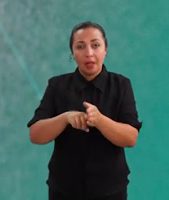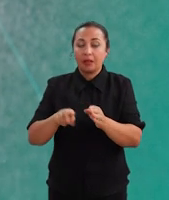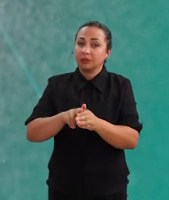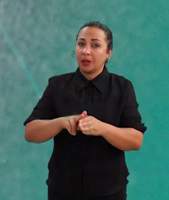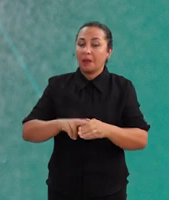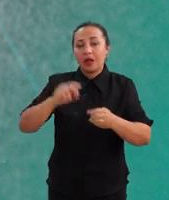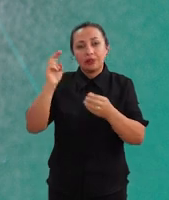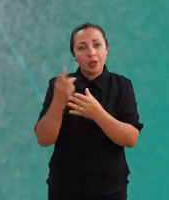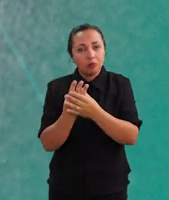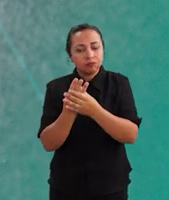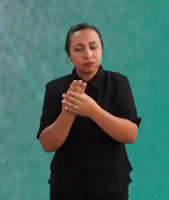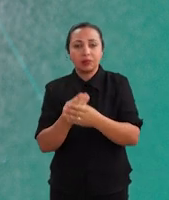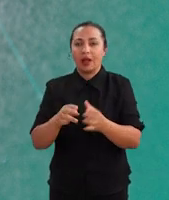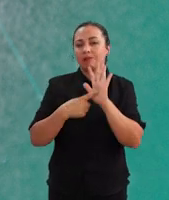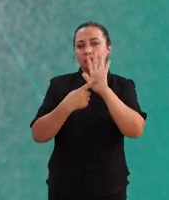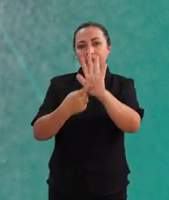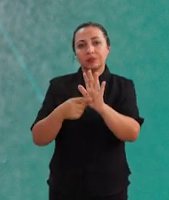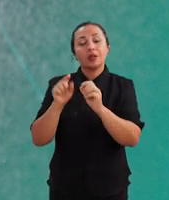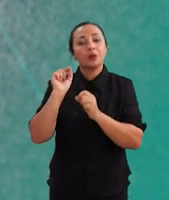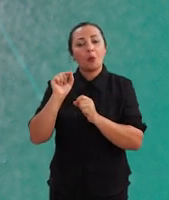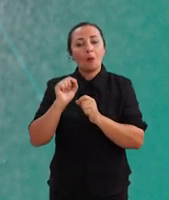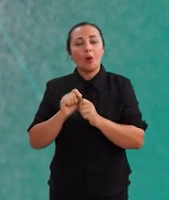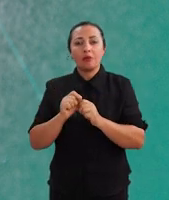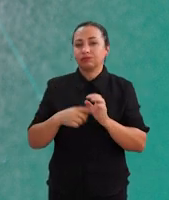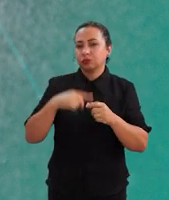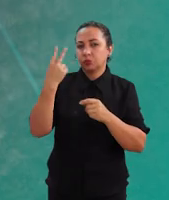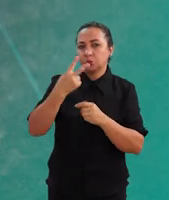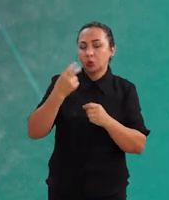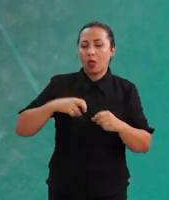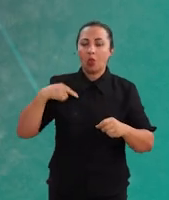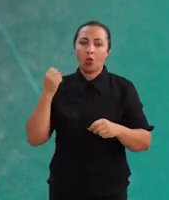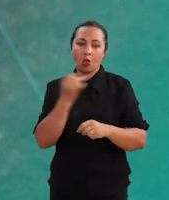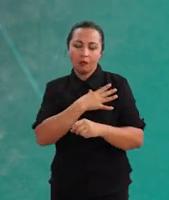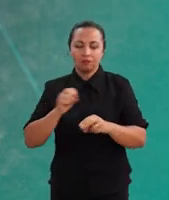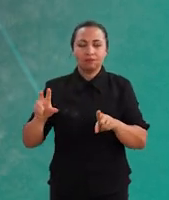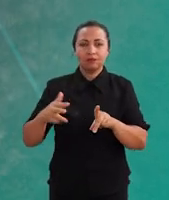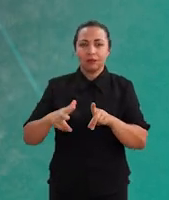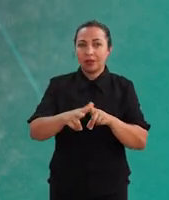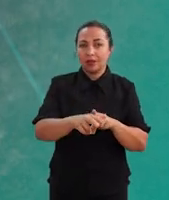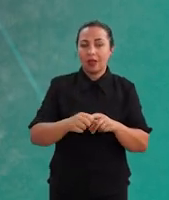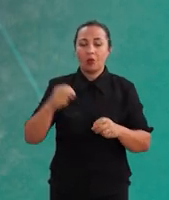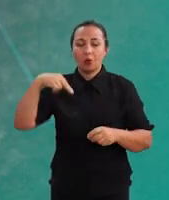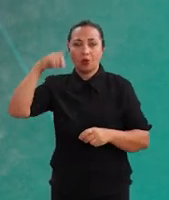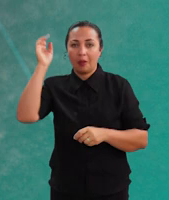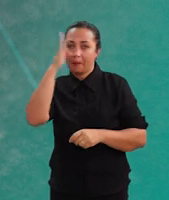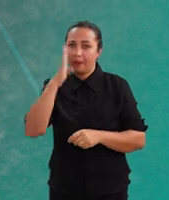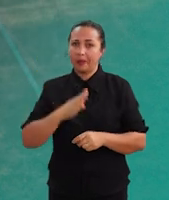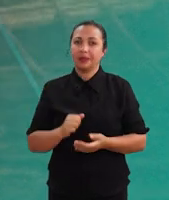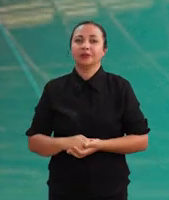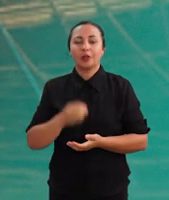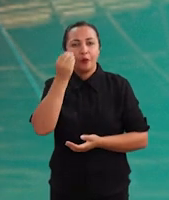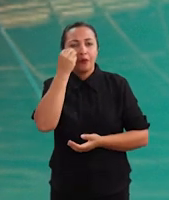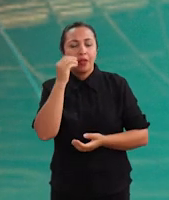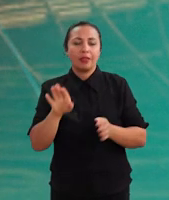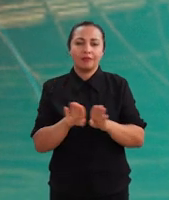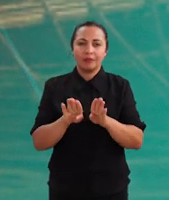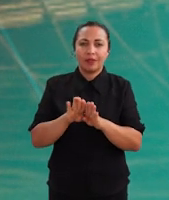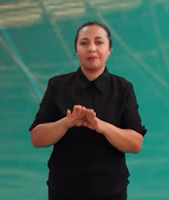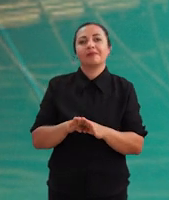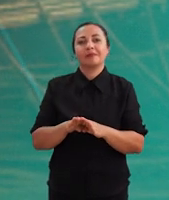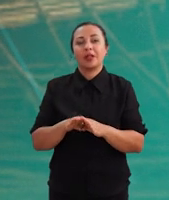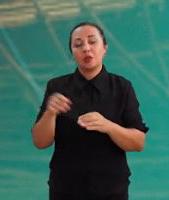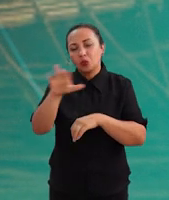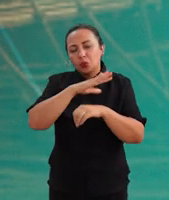Universidade Federal de Pernambuco revela a descoberta de duas novas espécies de lagartos no Nordeste Brasileiro. E você ainda vai